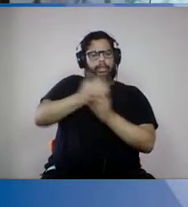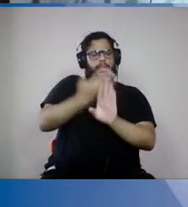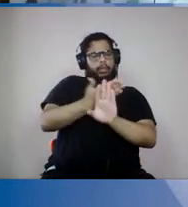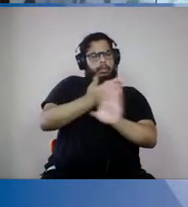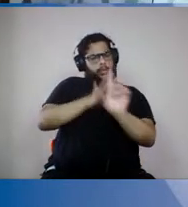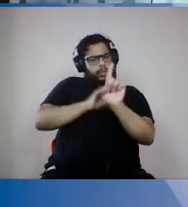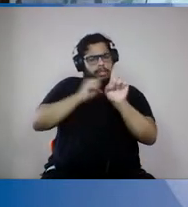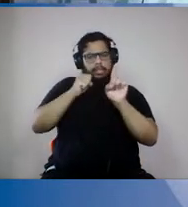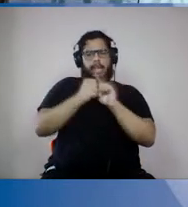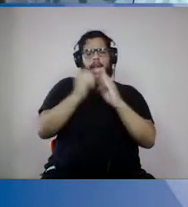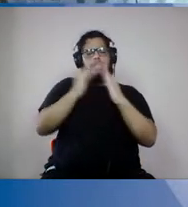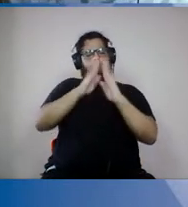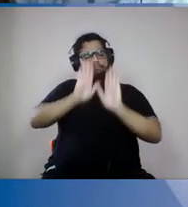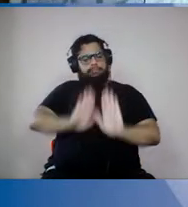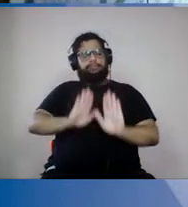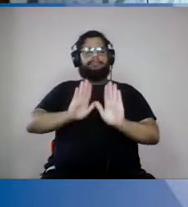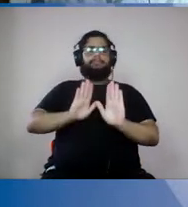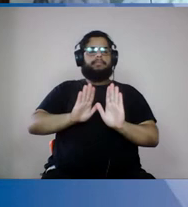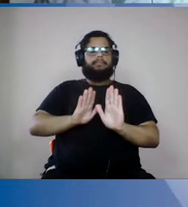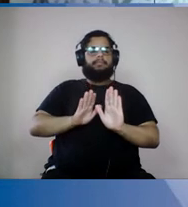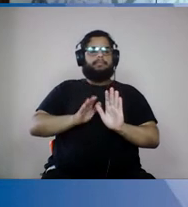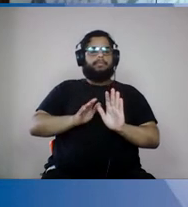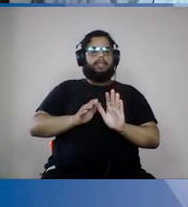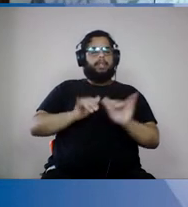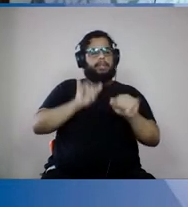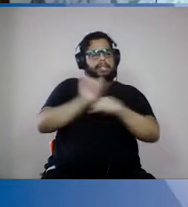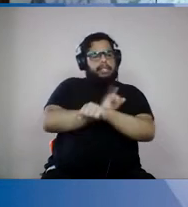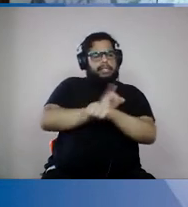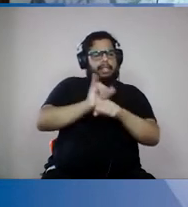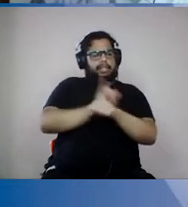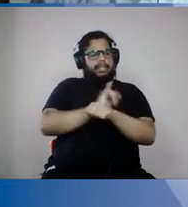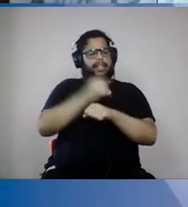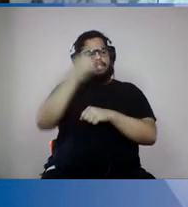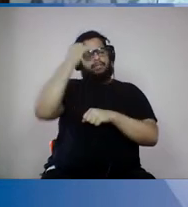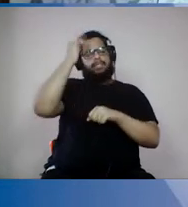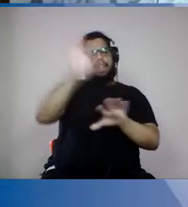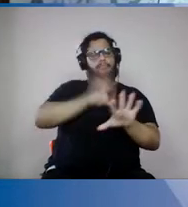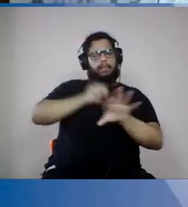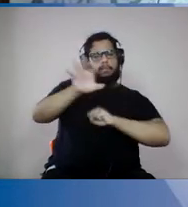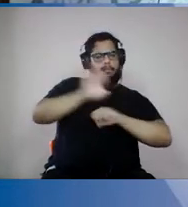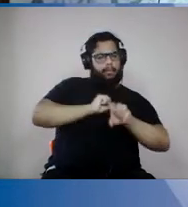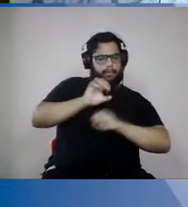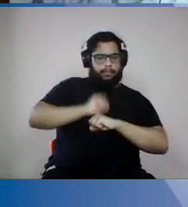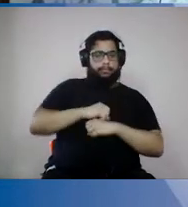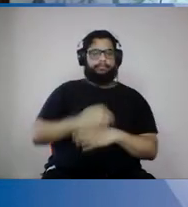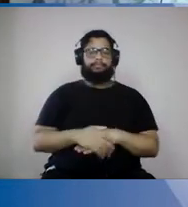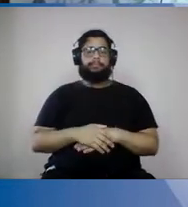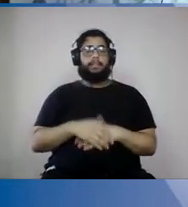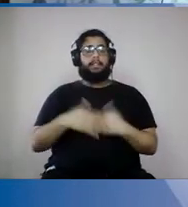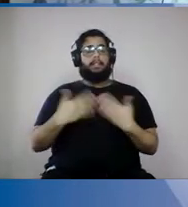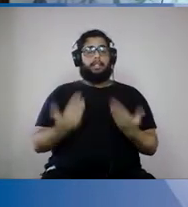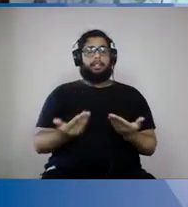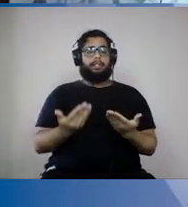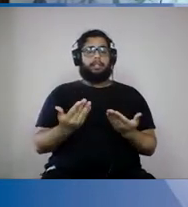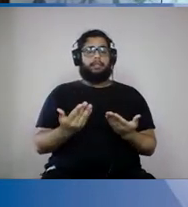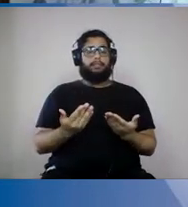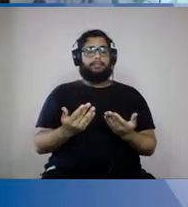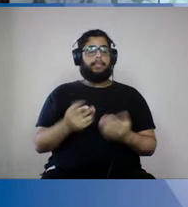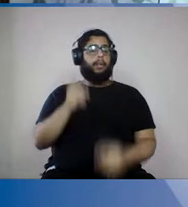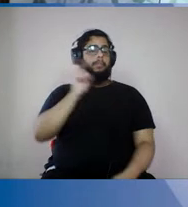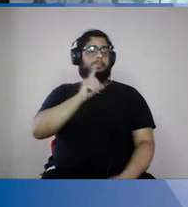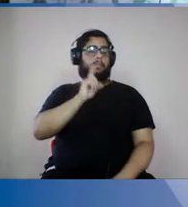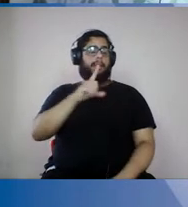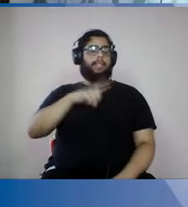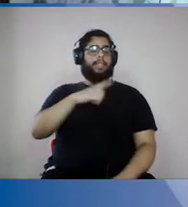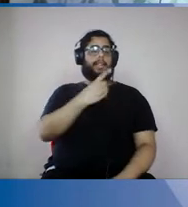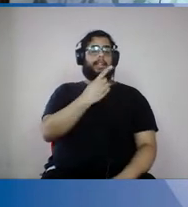confinamento, estratégias de bloqueio focal e outras mais. Estados Unidos já está com 14